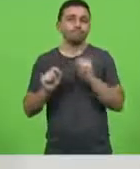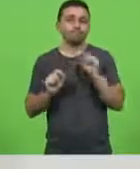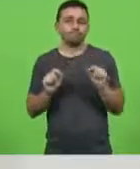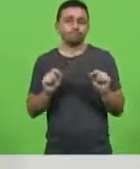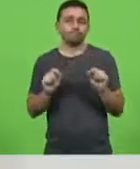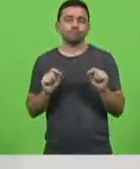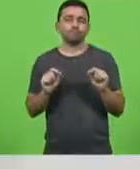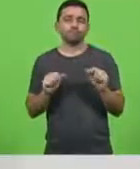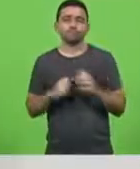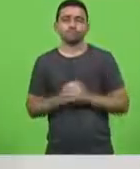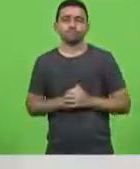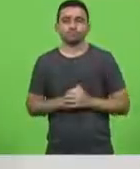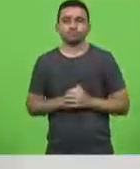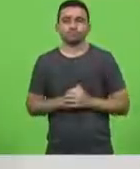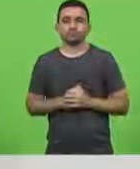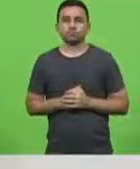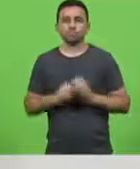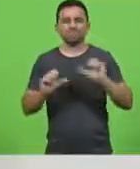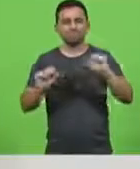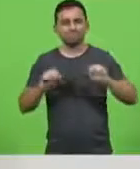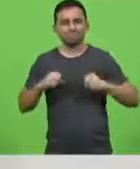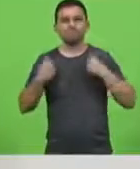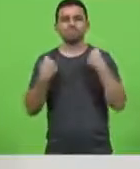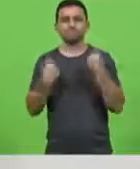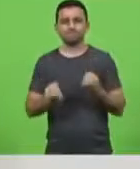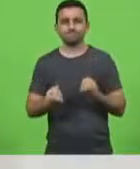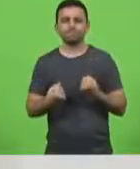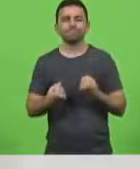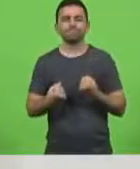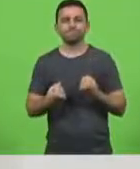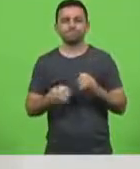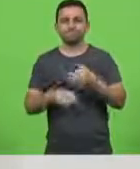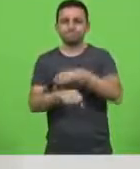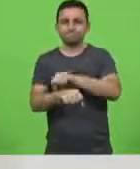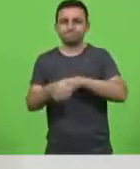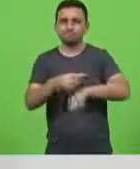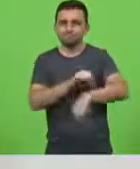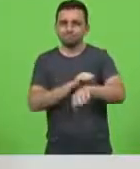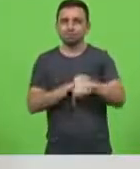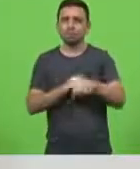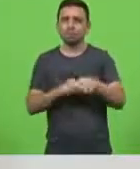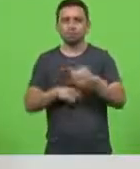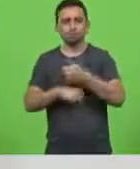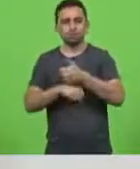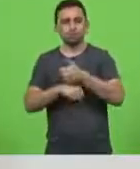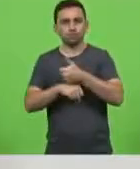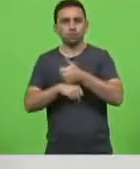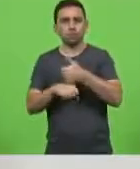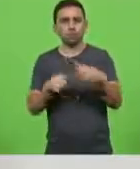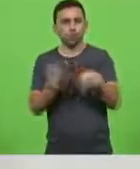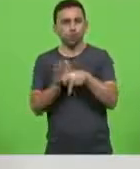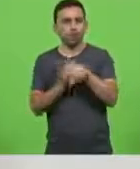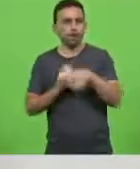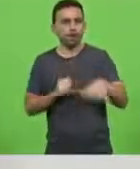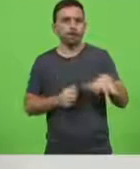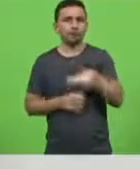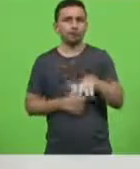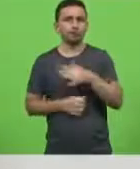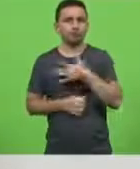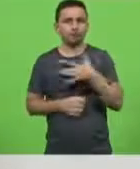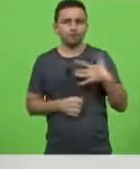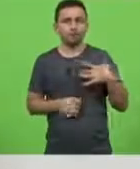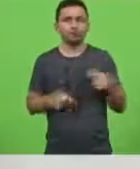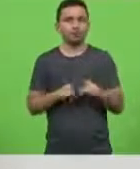o empenho a dedicação dos profissionais da área de saúde e dos